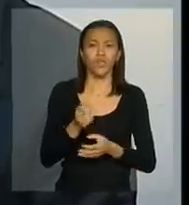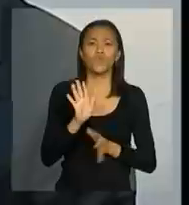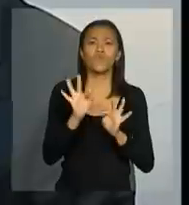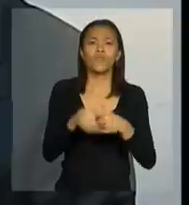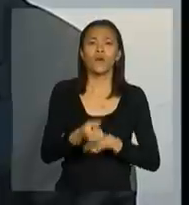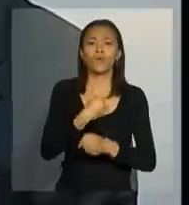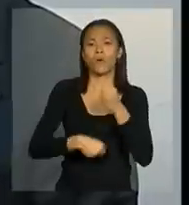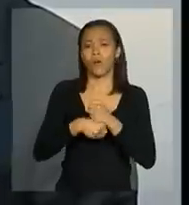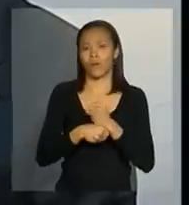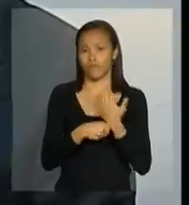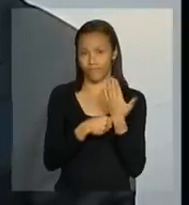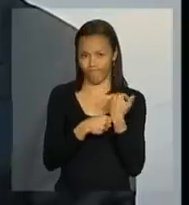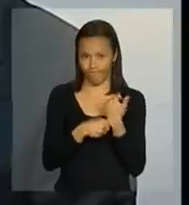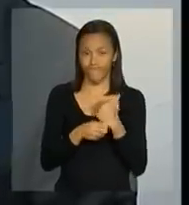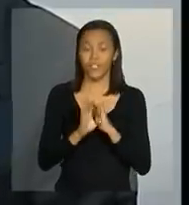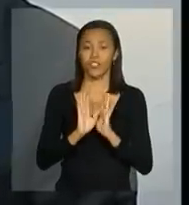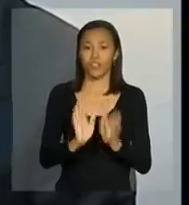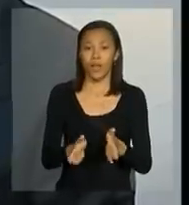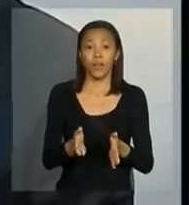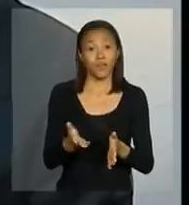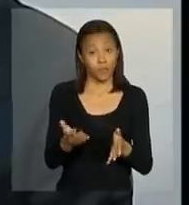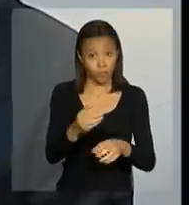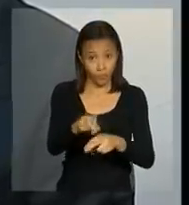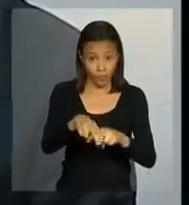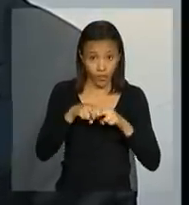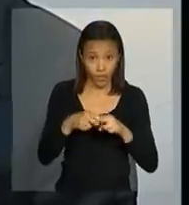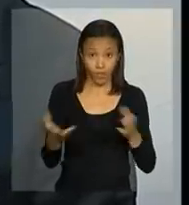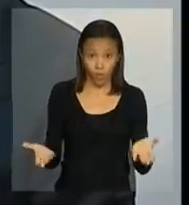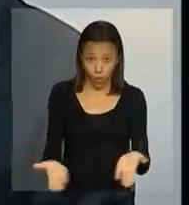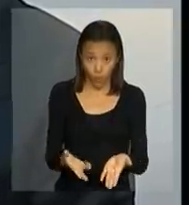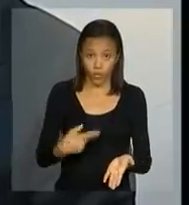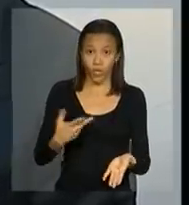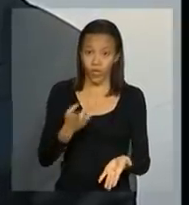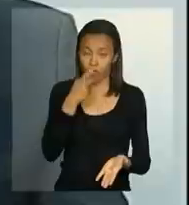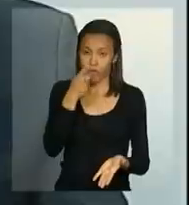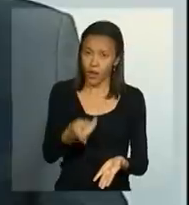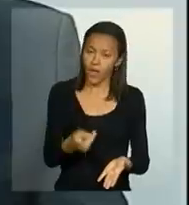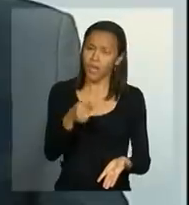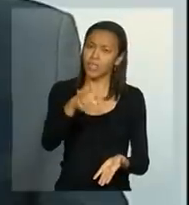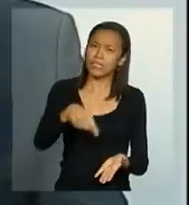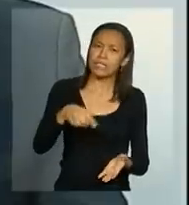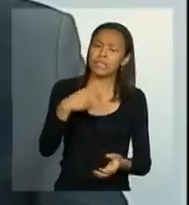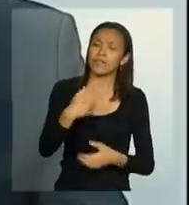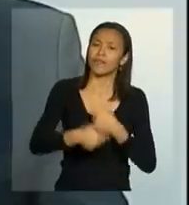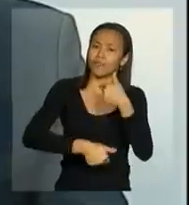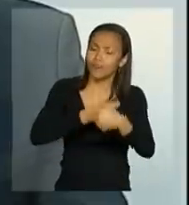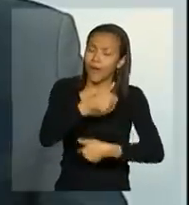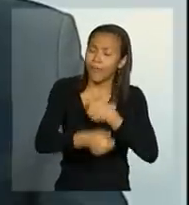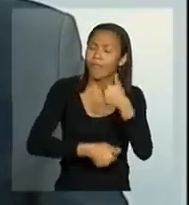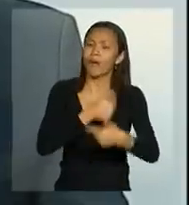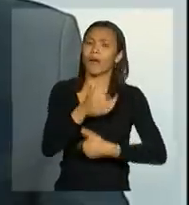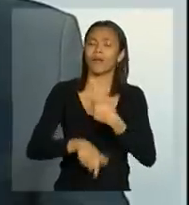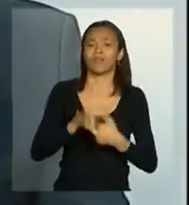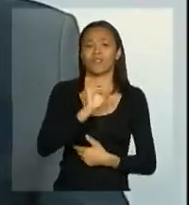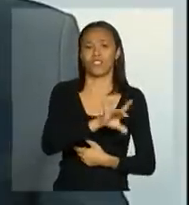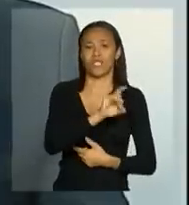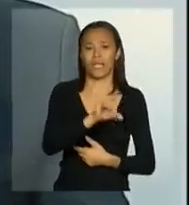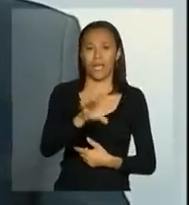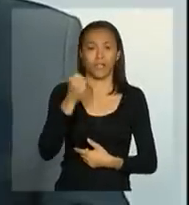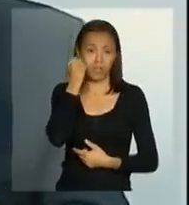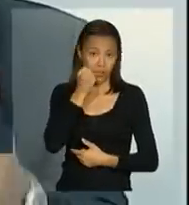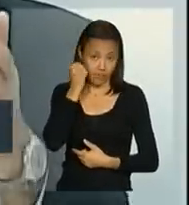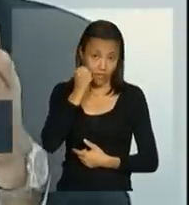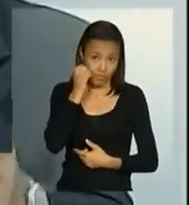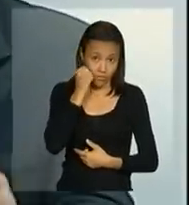passado e, portanto, quero fazer aqui um registro à dedicação e às iniciativas do senador Cacildo